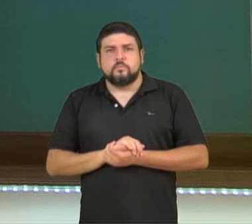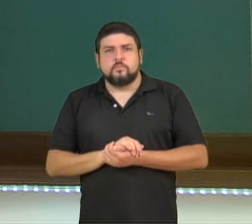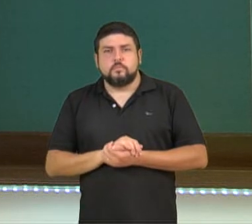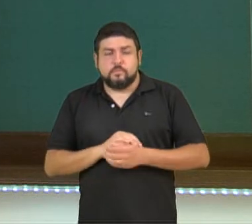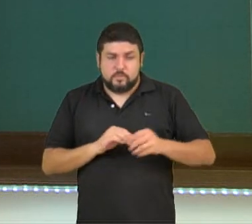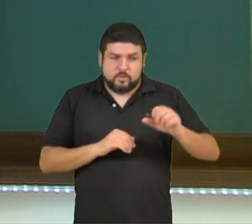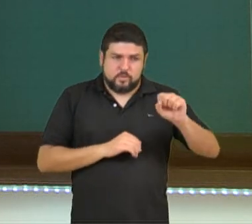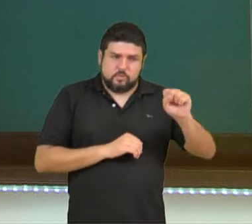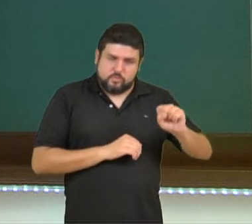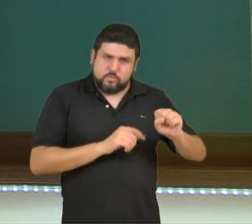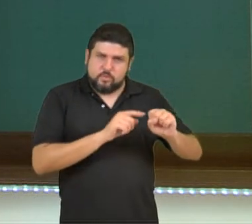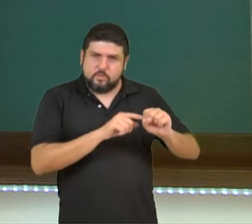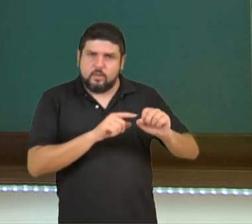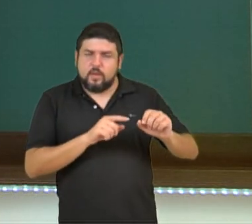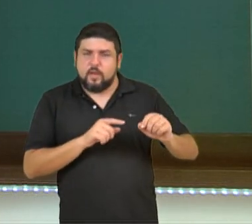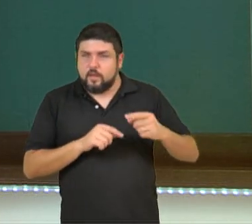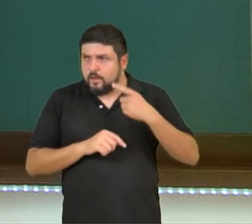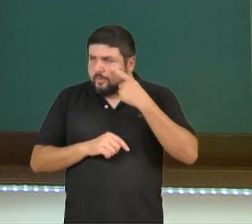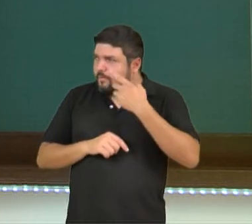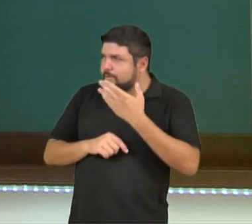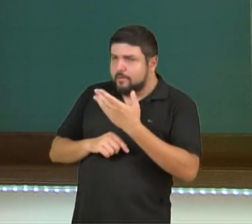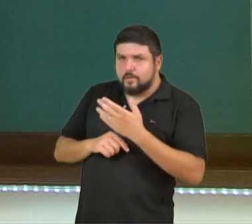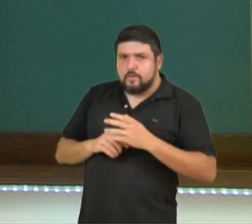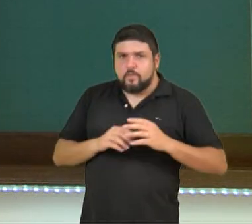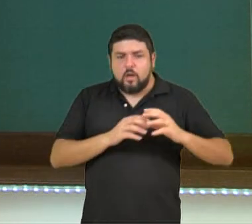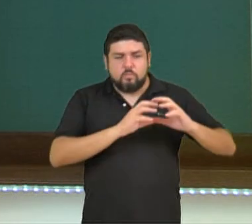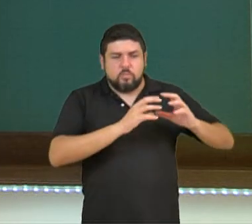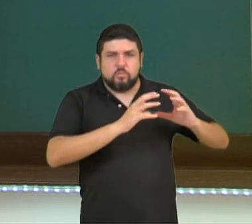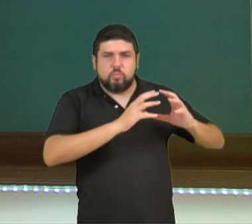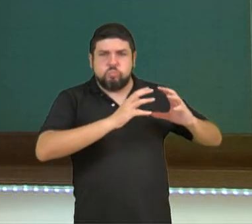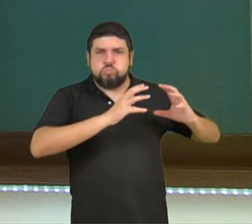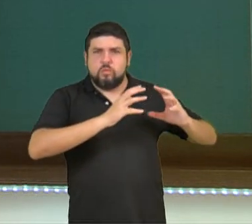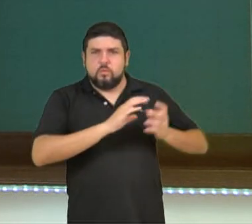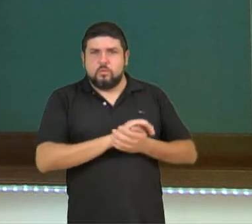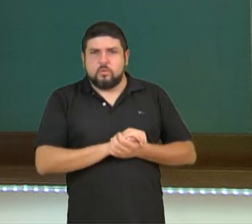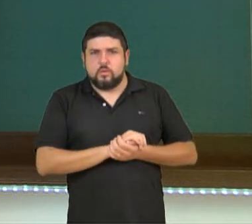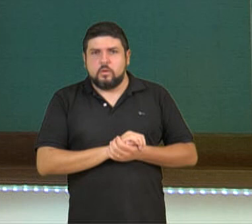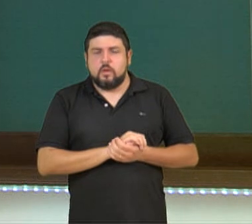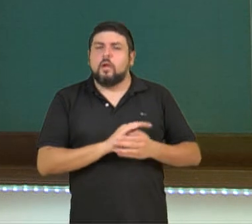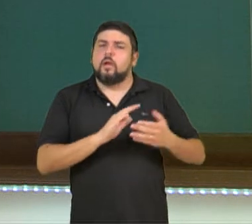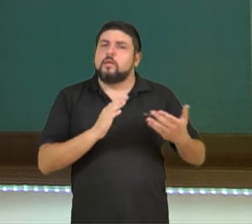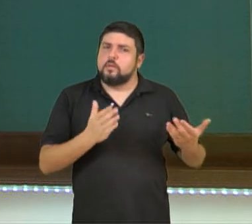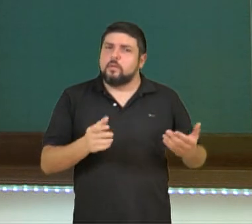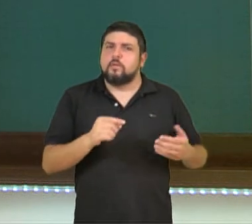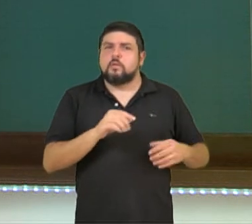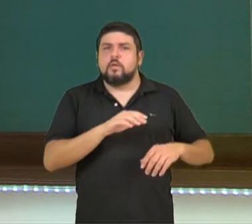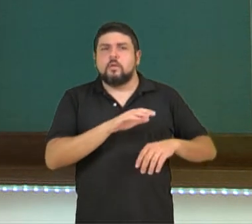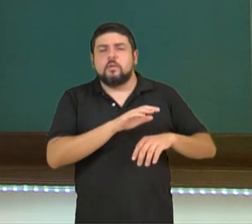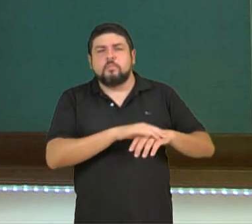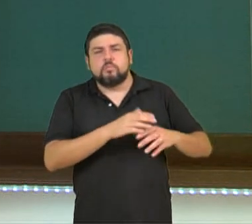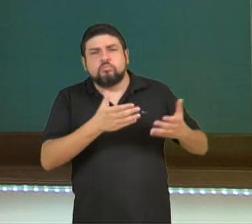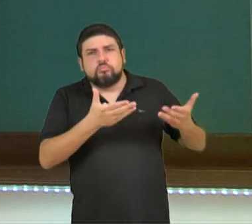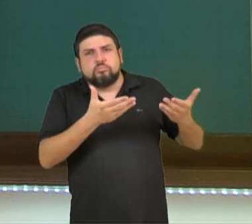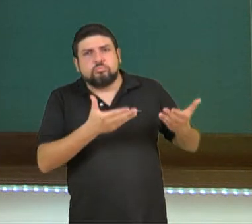softball a professora colocou que a bola ela é maior e por isso ela é mais densa.